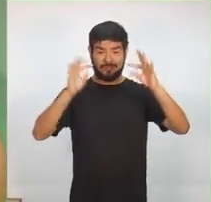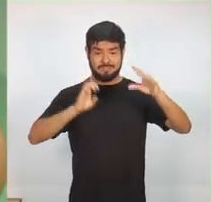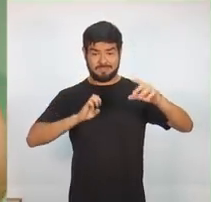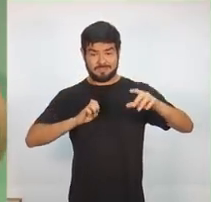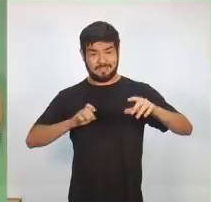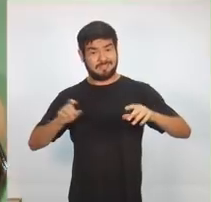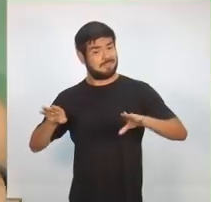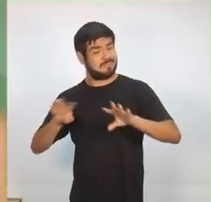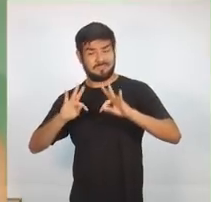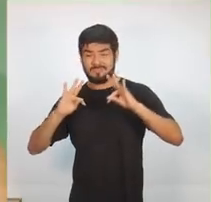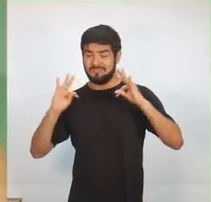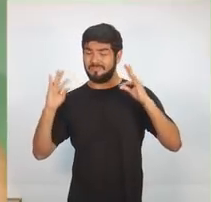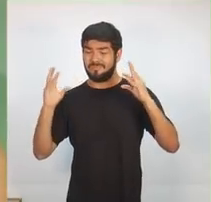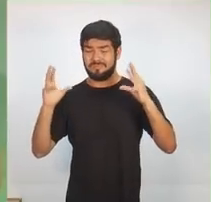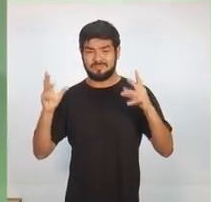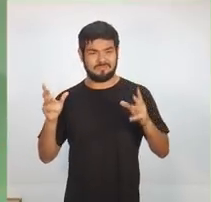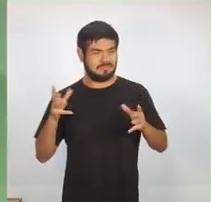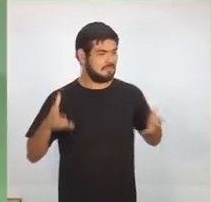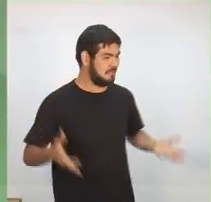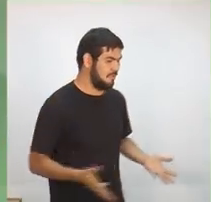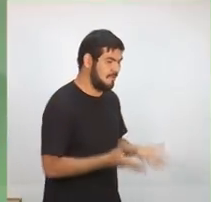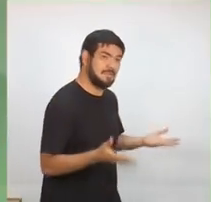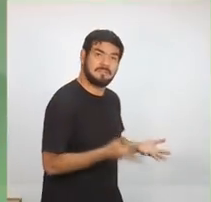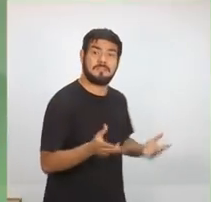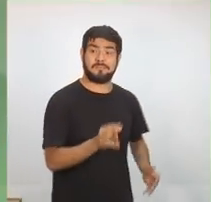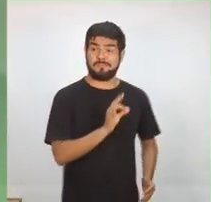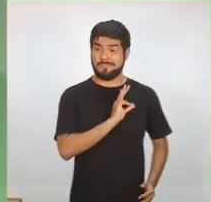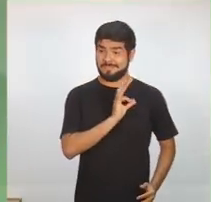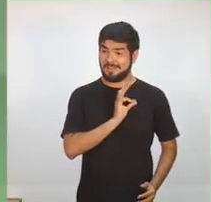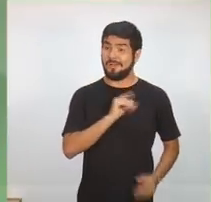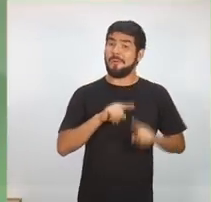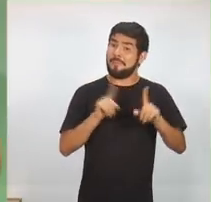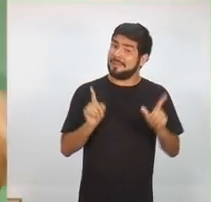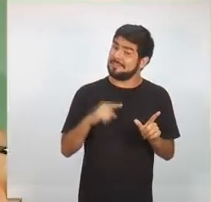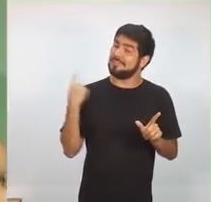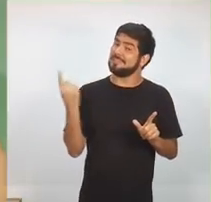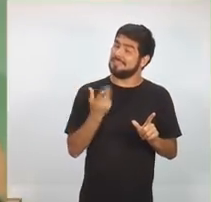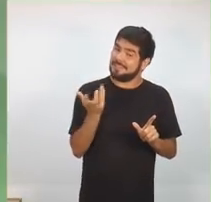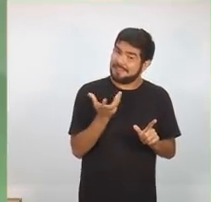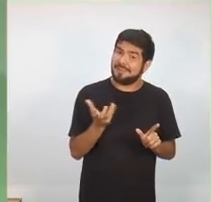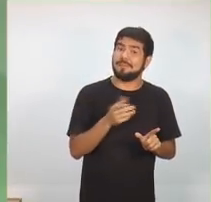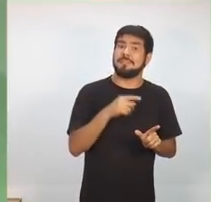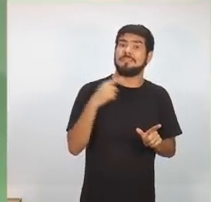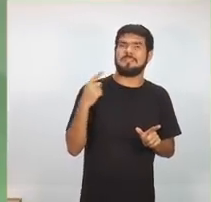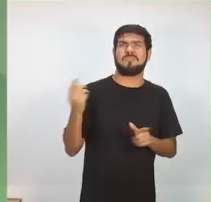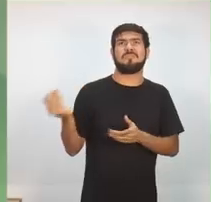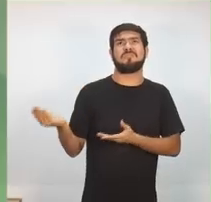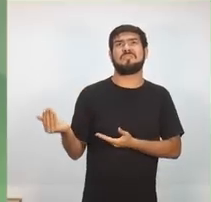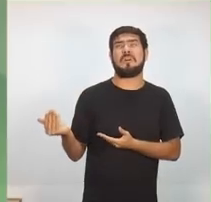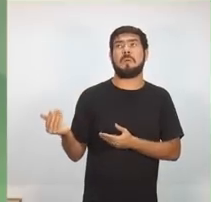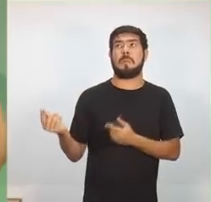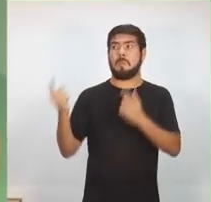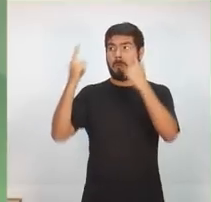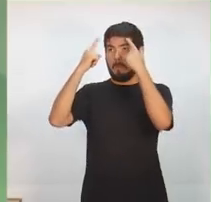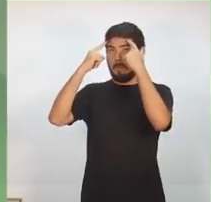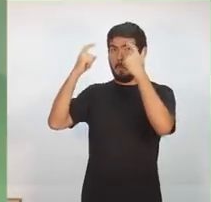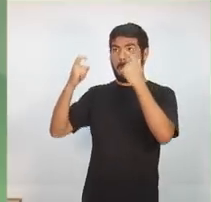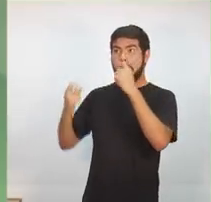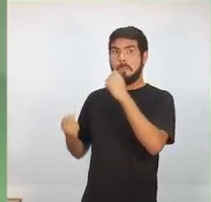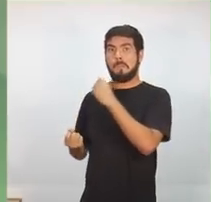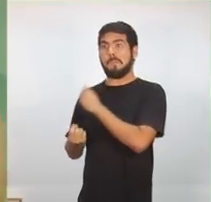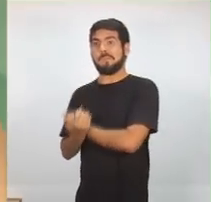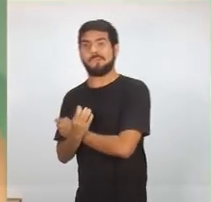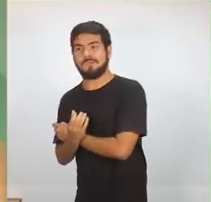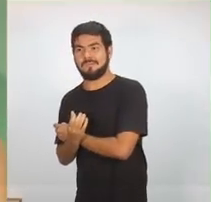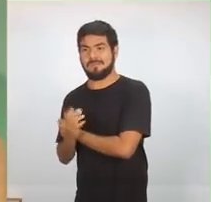e condições de trabalho ao policial. Mas nós queremos dar condição para que o jovem não seja cooptado. E o Estado do Amazonas